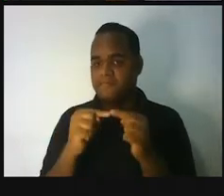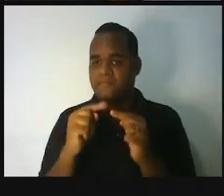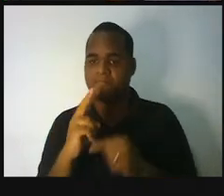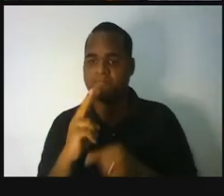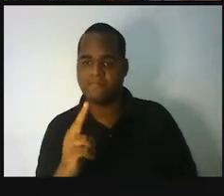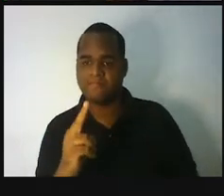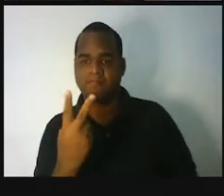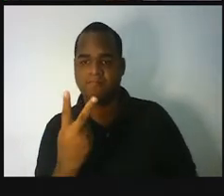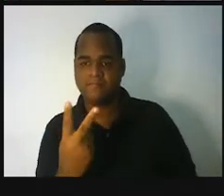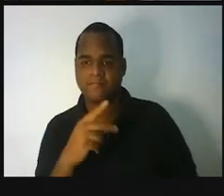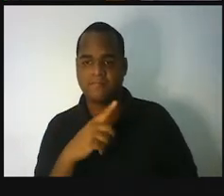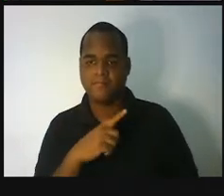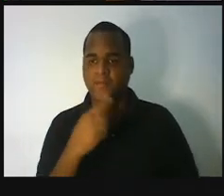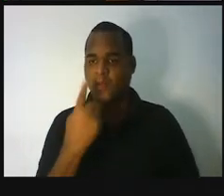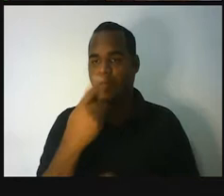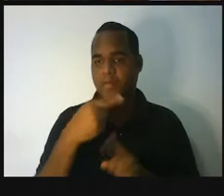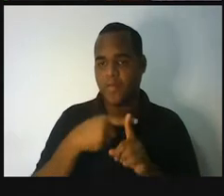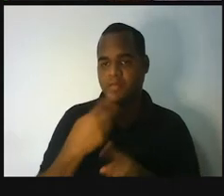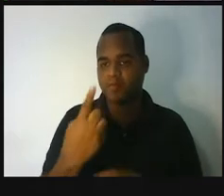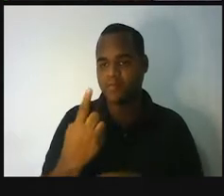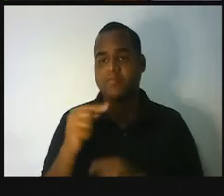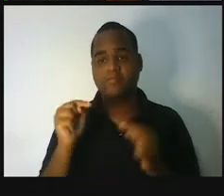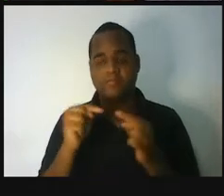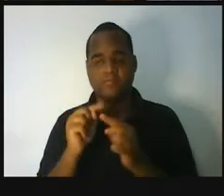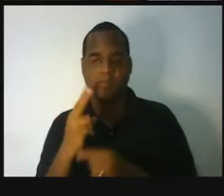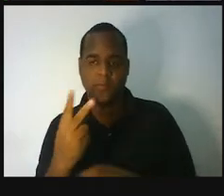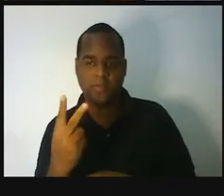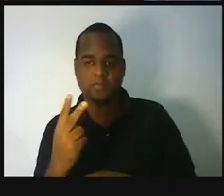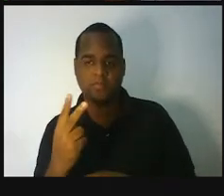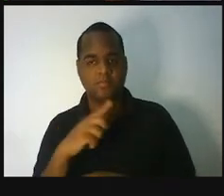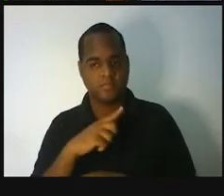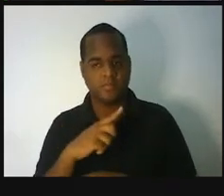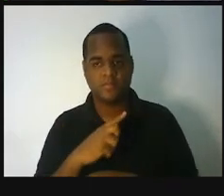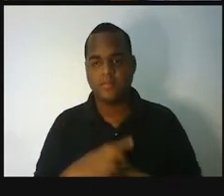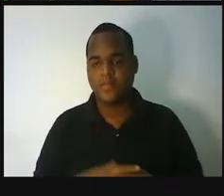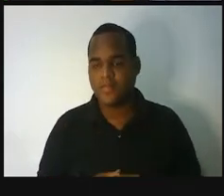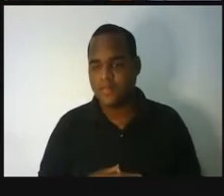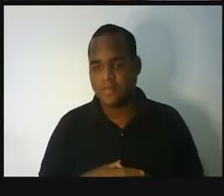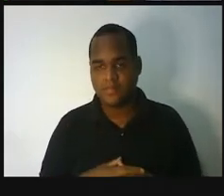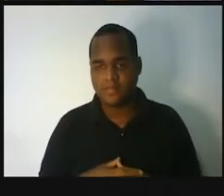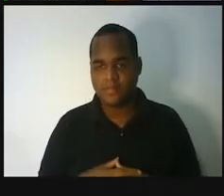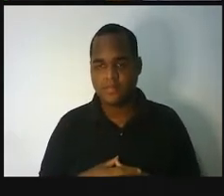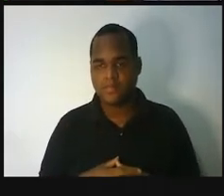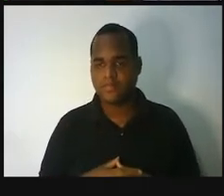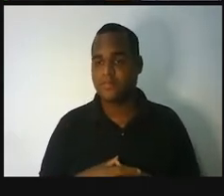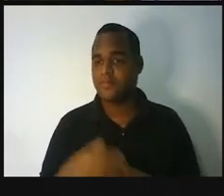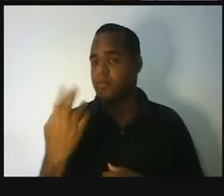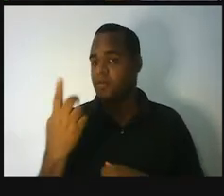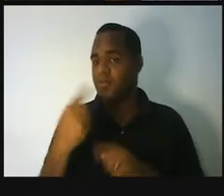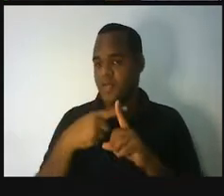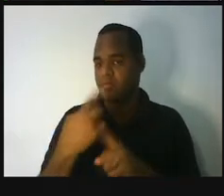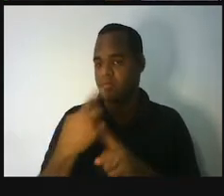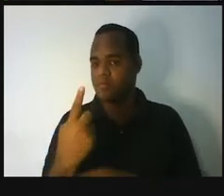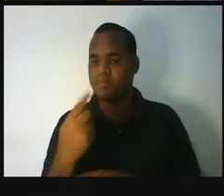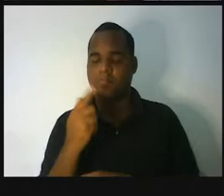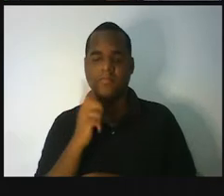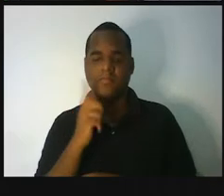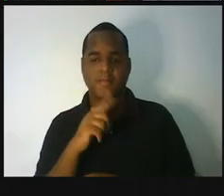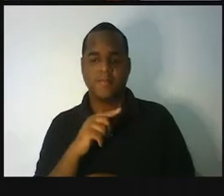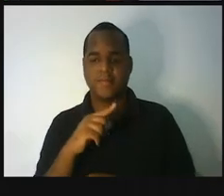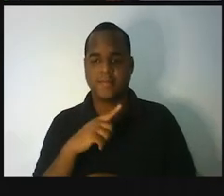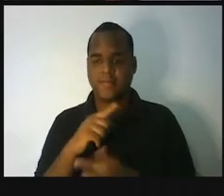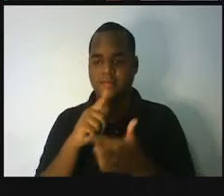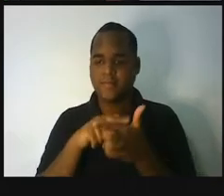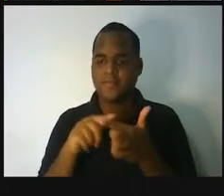Por que que 1 mais 1 é 2? Isso faz sentido? Por que que não dá pra pegar um número e dividir por